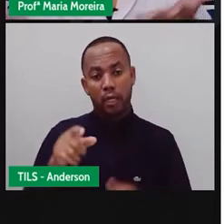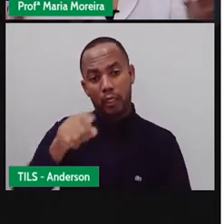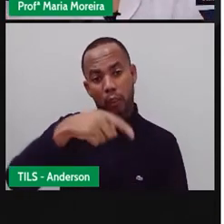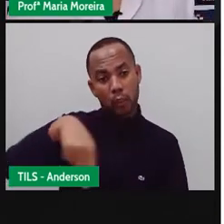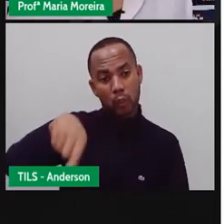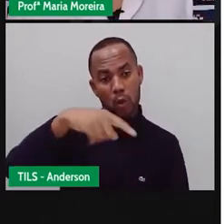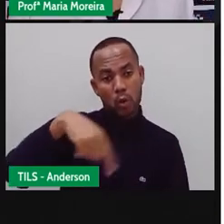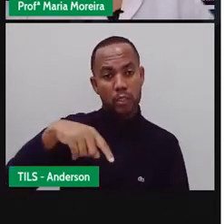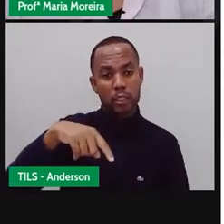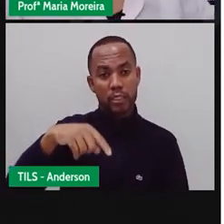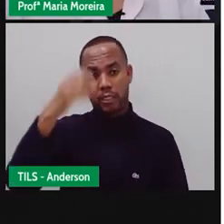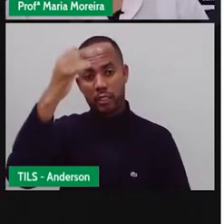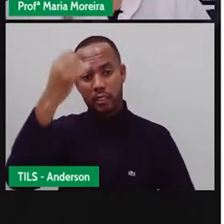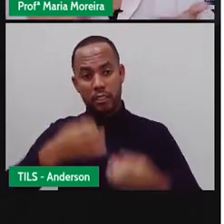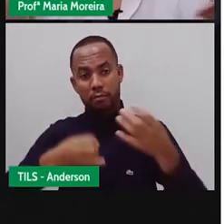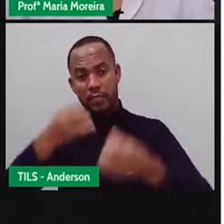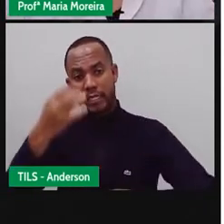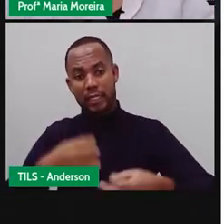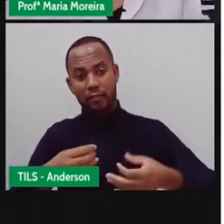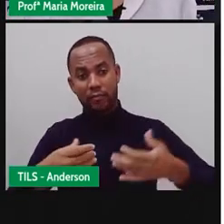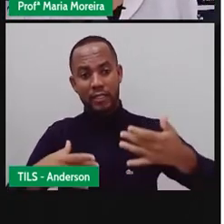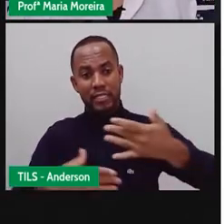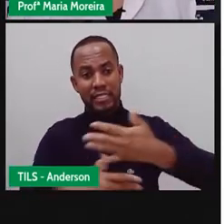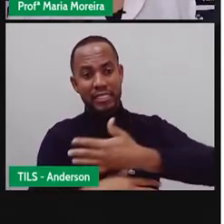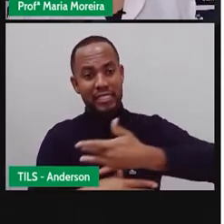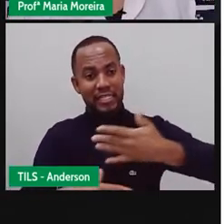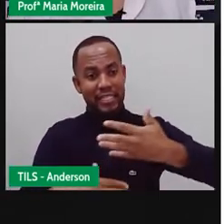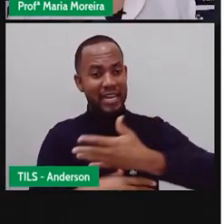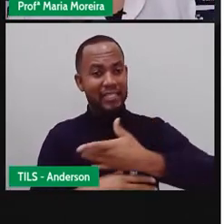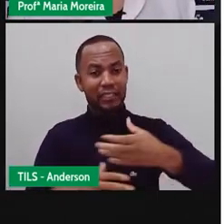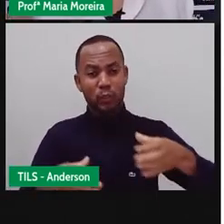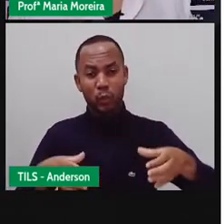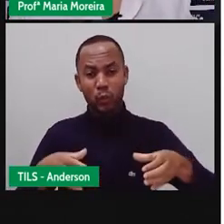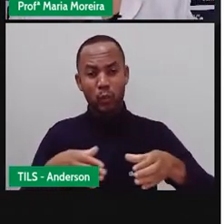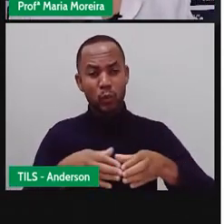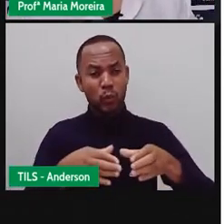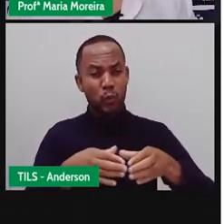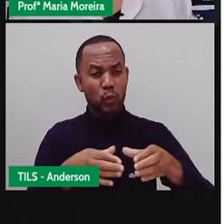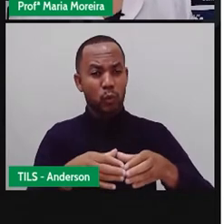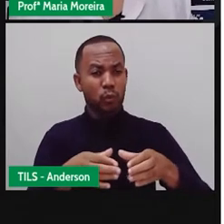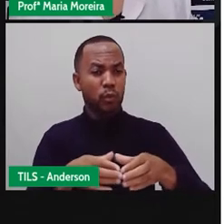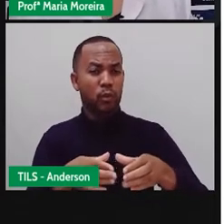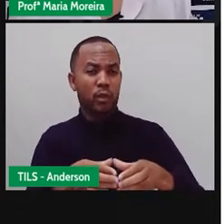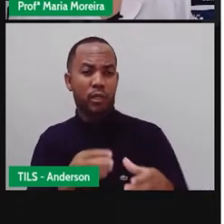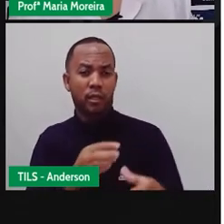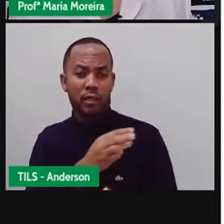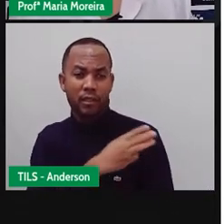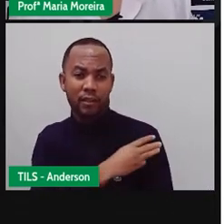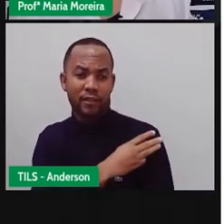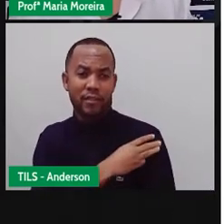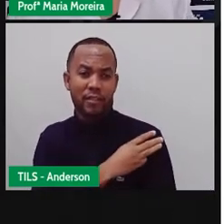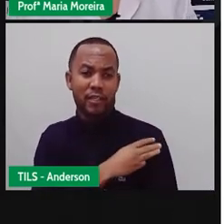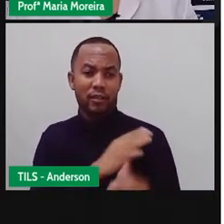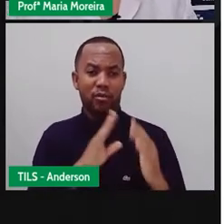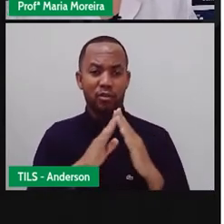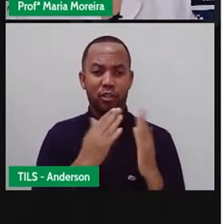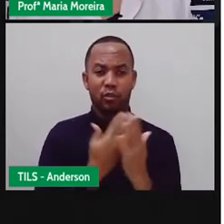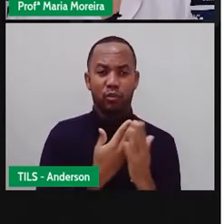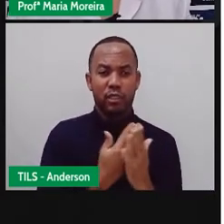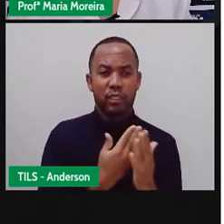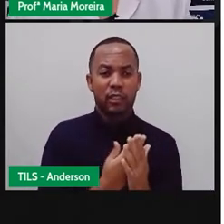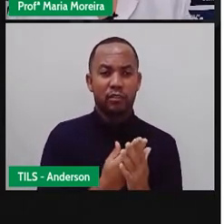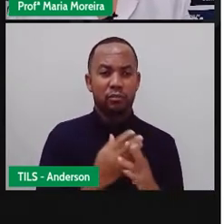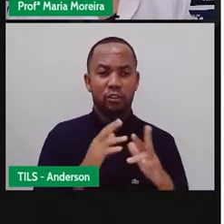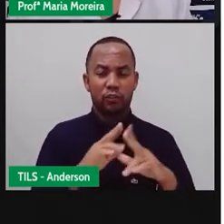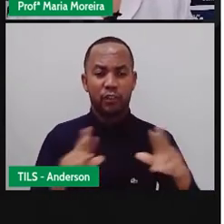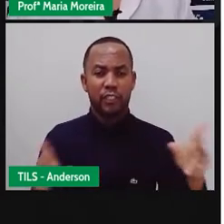uma cidade inteira, para um grupo, né, de alunos do terceiro ano aí, de modo geral. Eu não estou me referindo, o único e exclusivamente